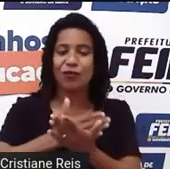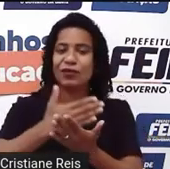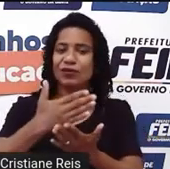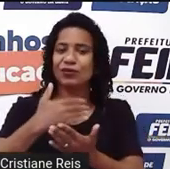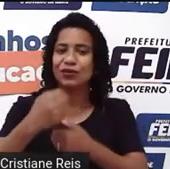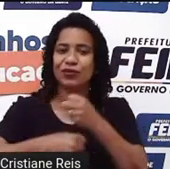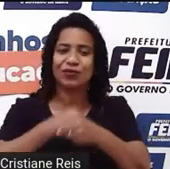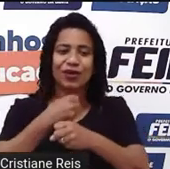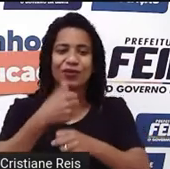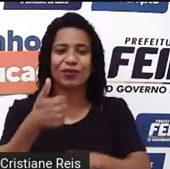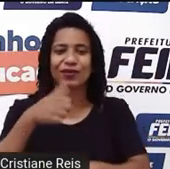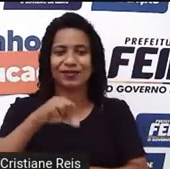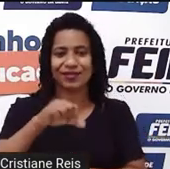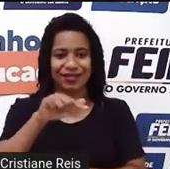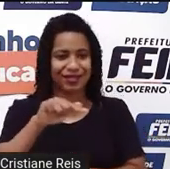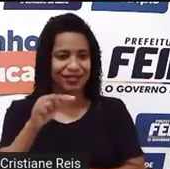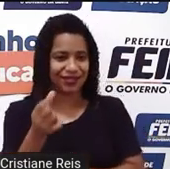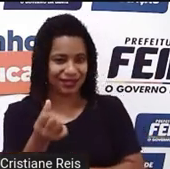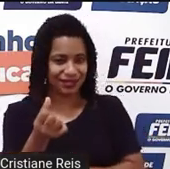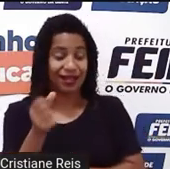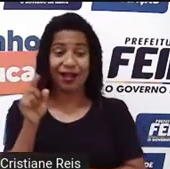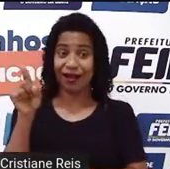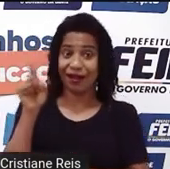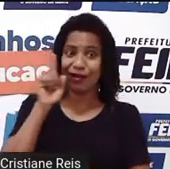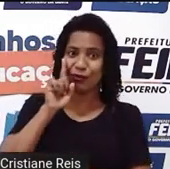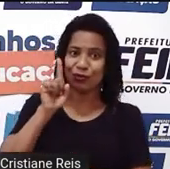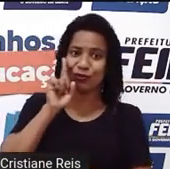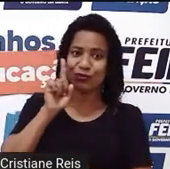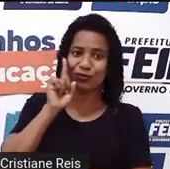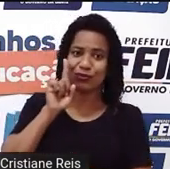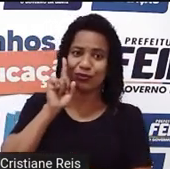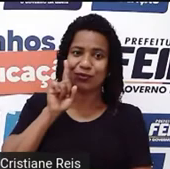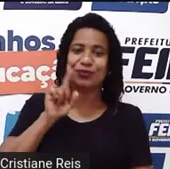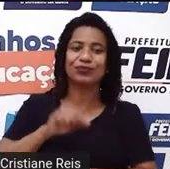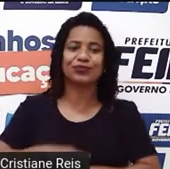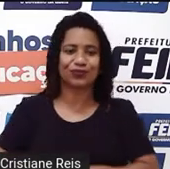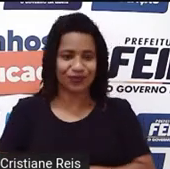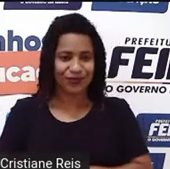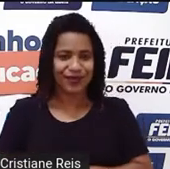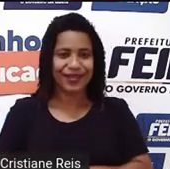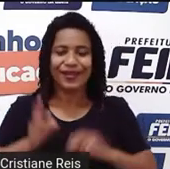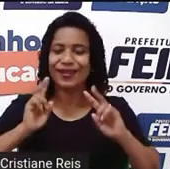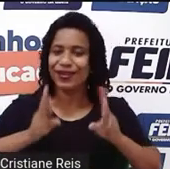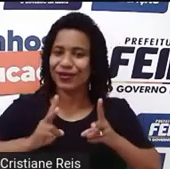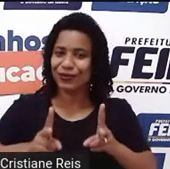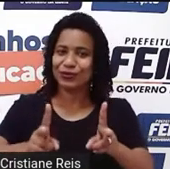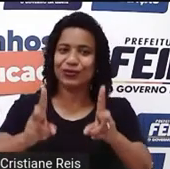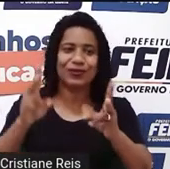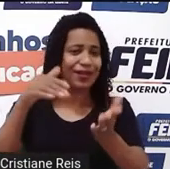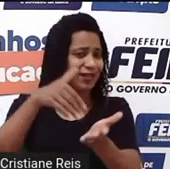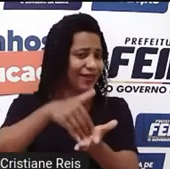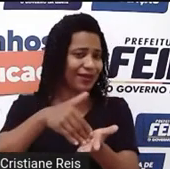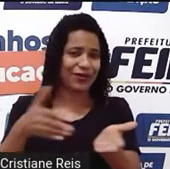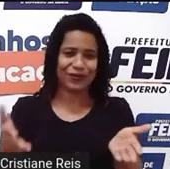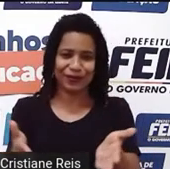começou em 1976 nos Estados Unidos e se perpetuou até os tempos atuais.